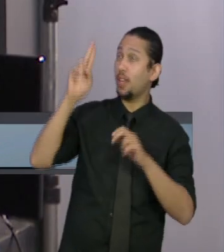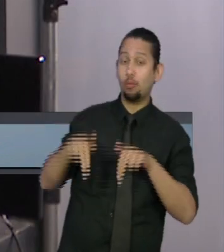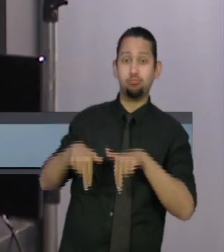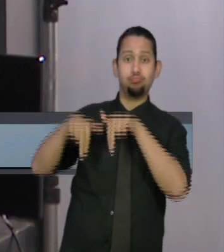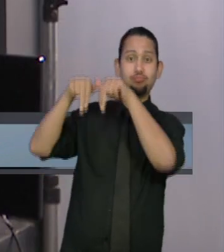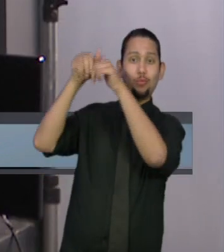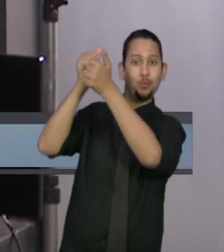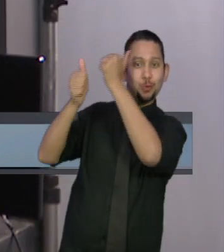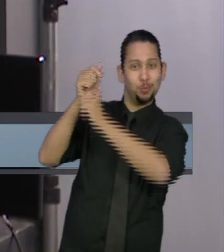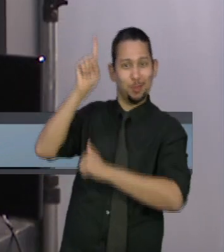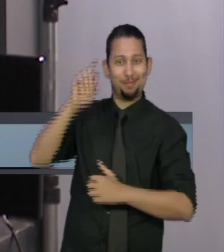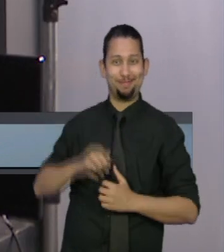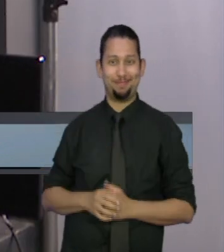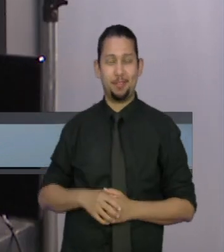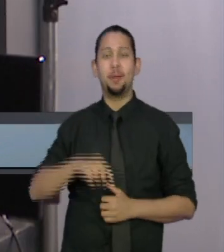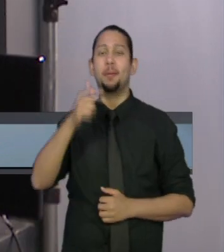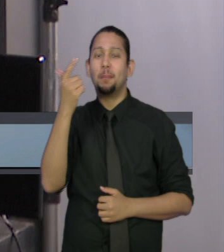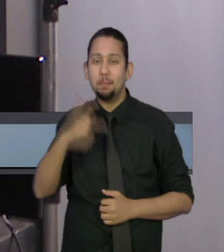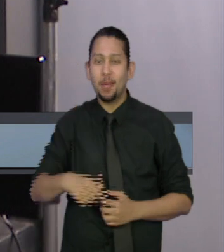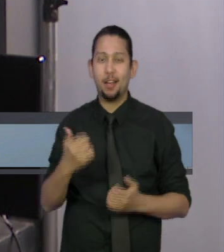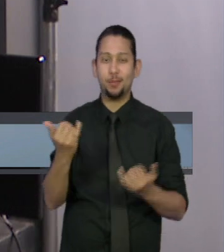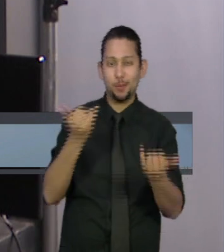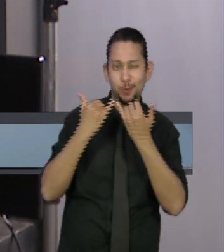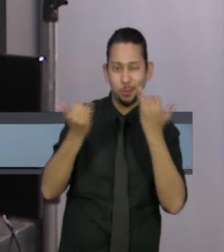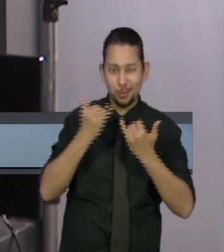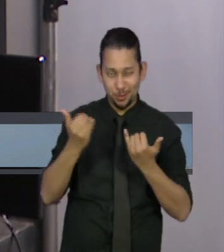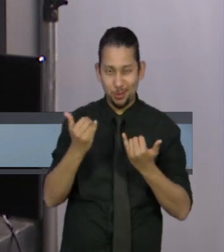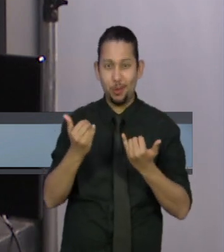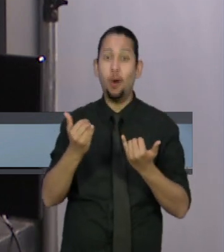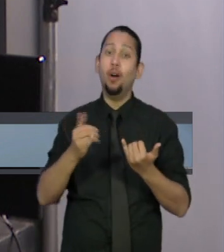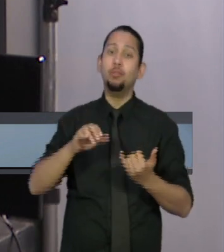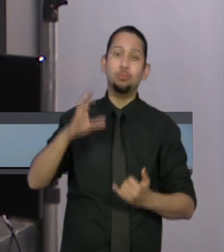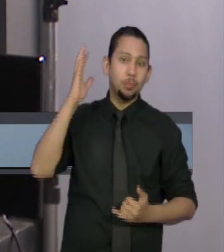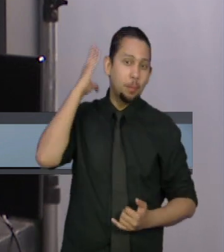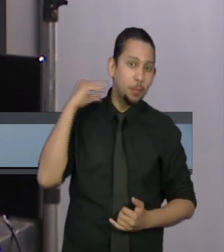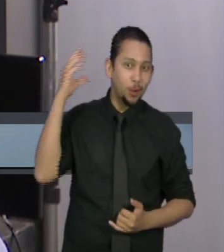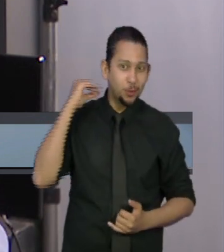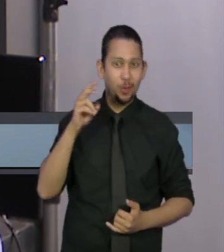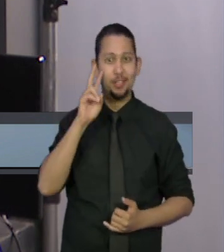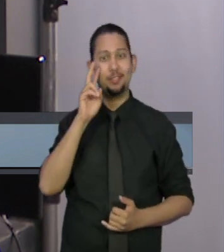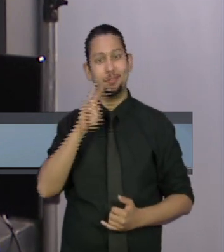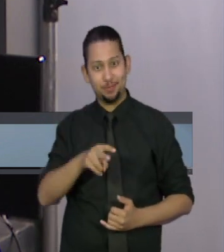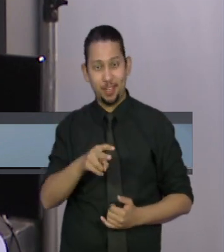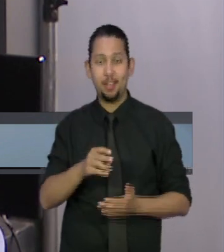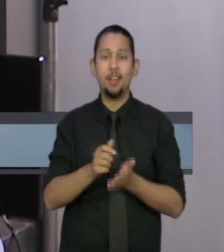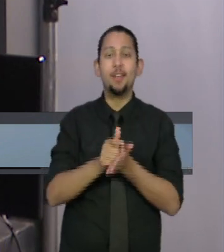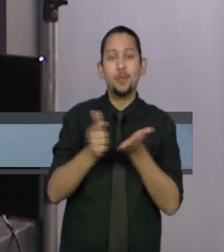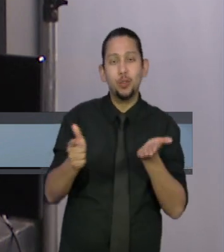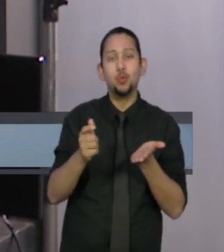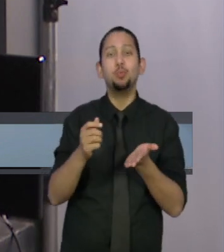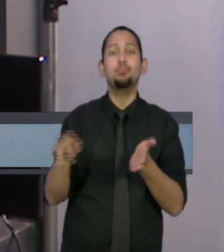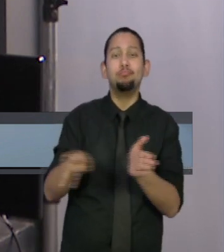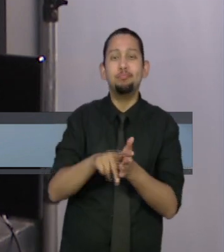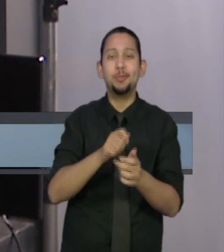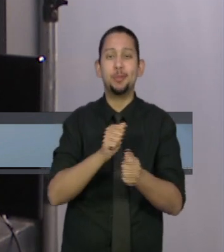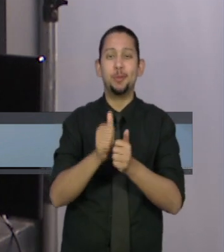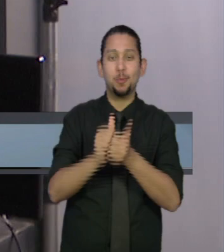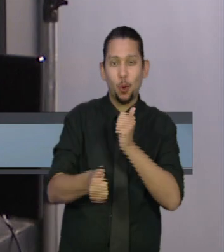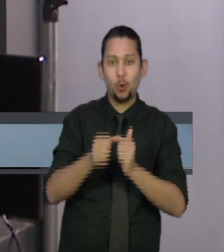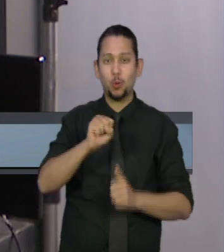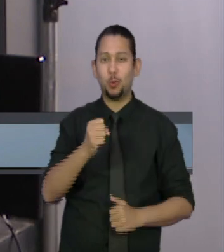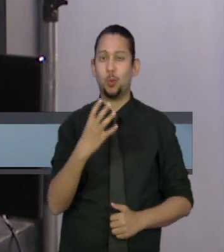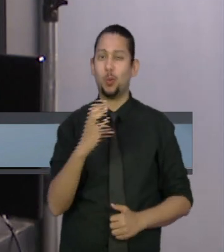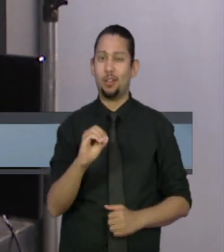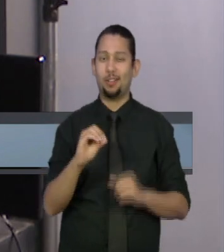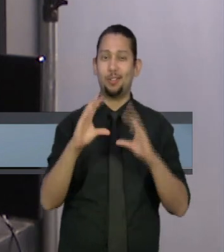Outras informações e a repercussão da morte do craque argentino Diego Maradona, você terá no Revista do Esporte logo mais, 8h40 da